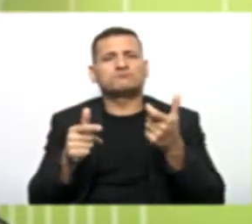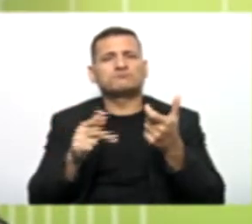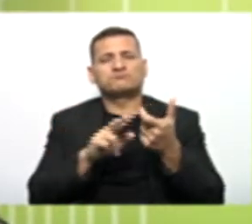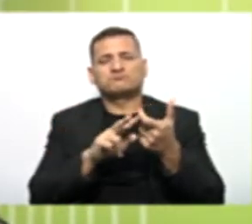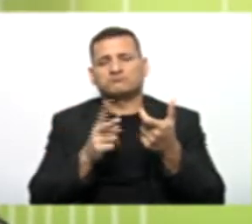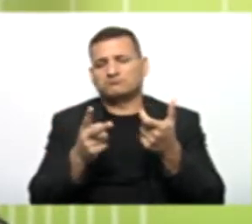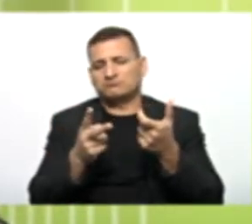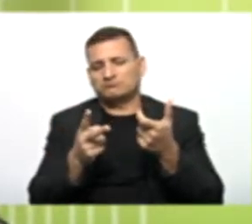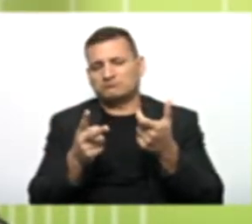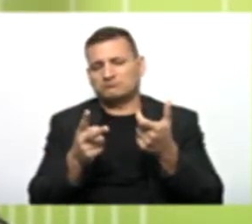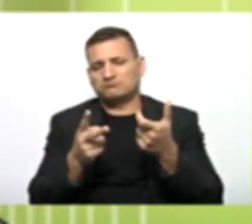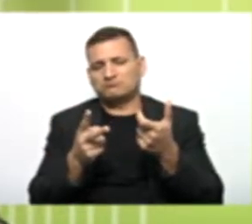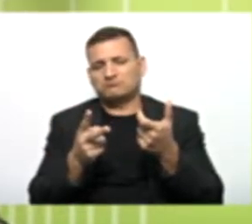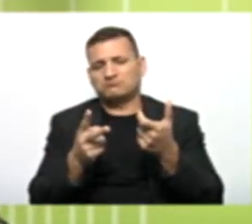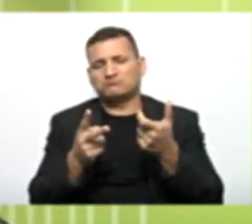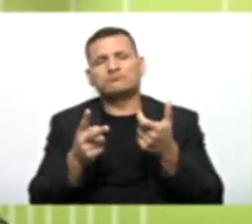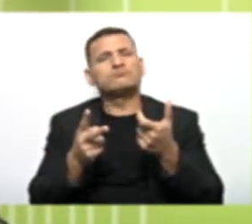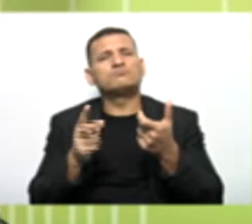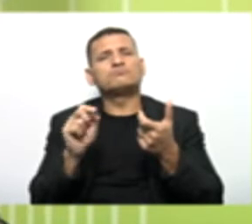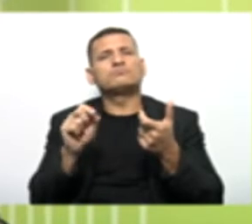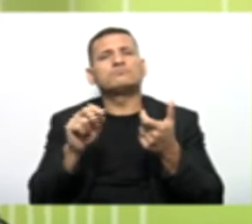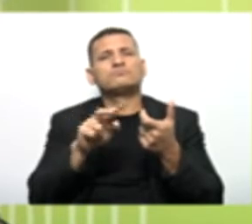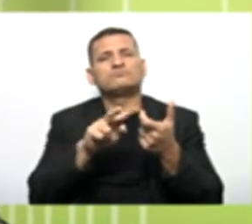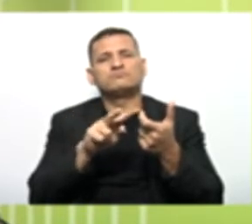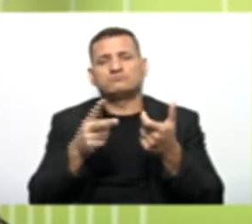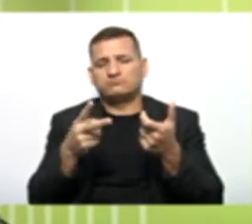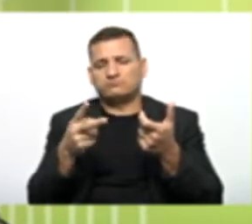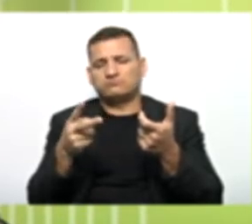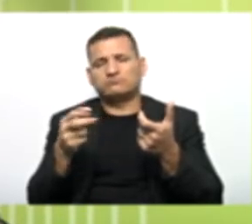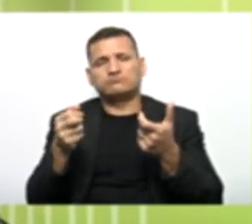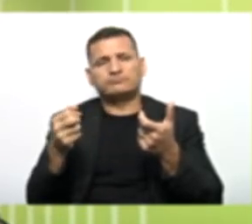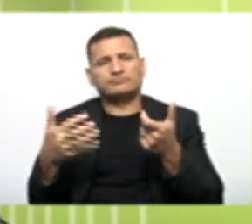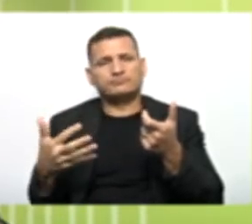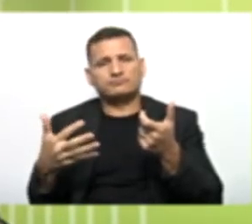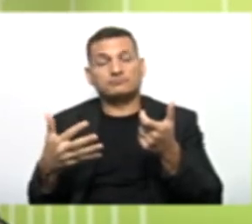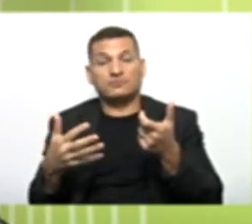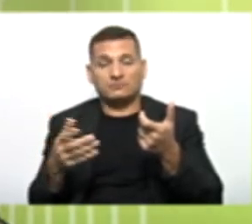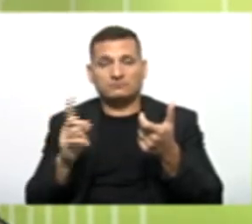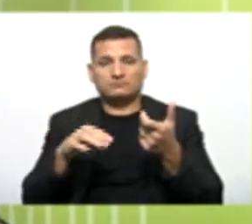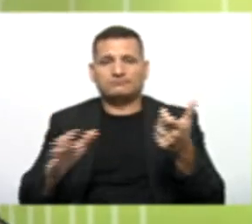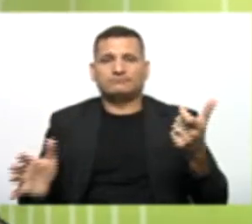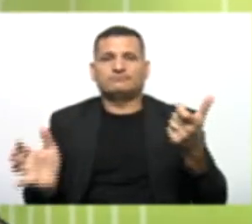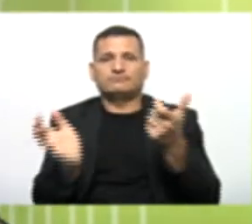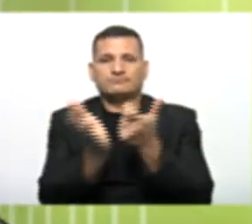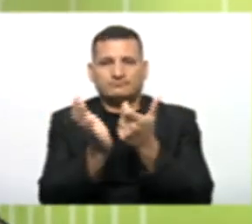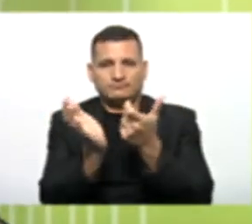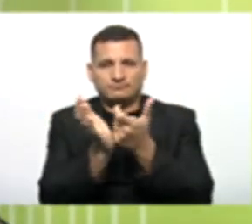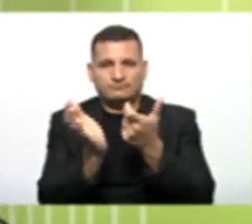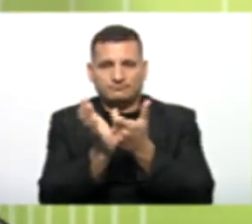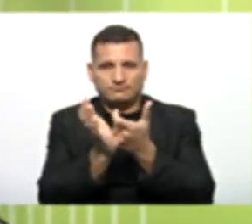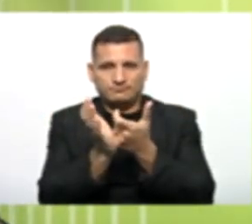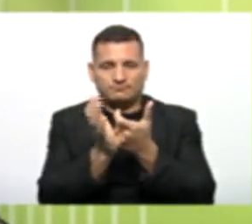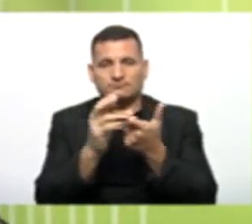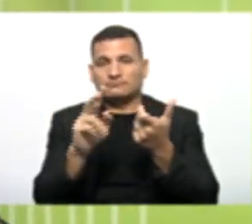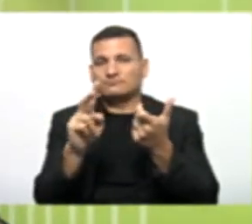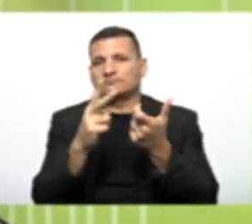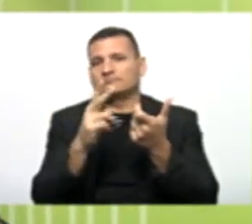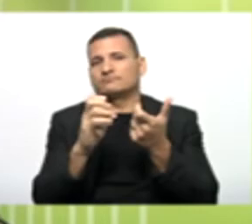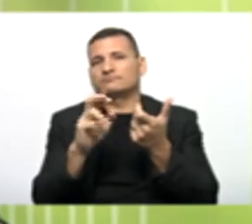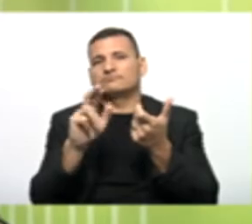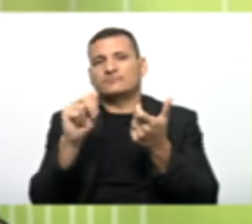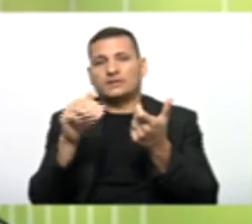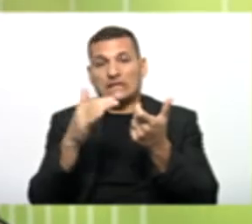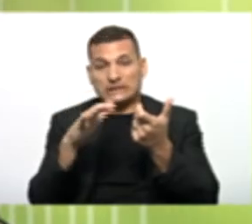coisa. Mas, especificamente, que coisas são essas? Classes. Quando nós vamos trabalhar com herança, nós estamos trabalhando com